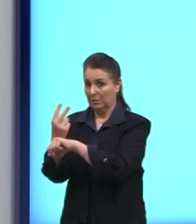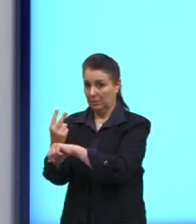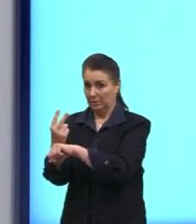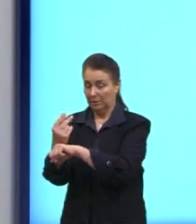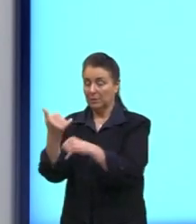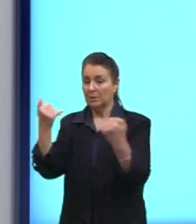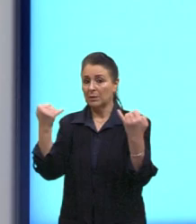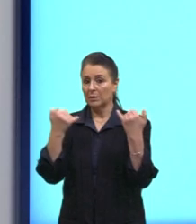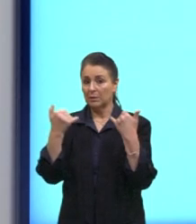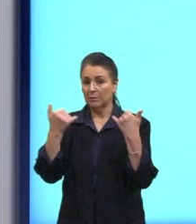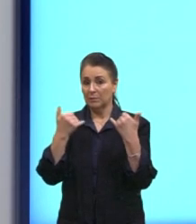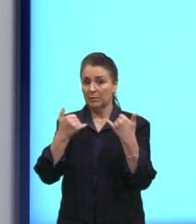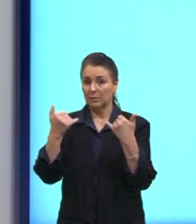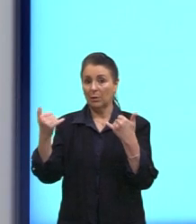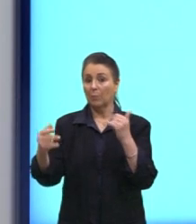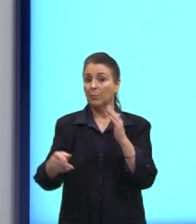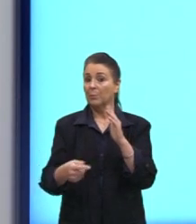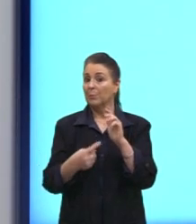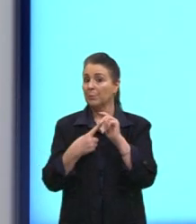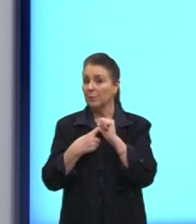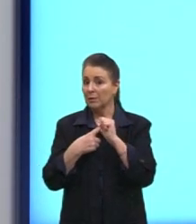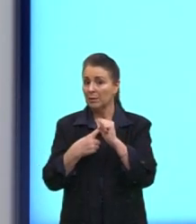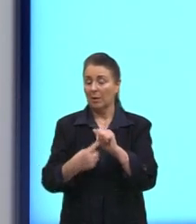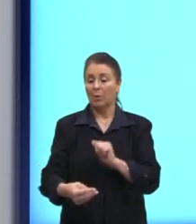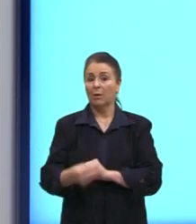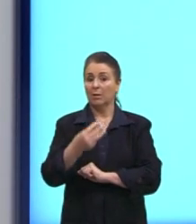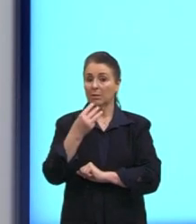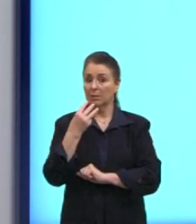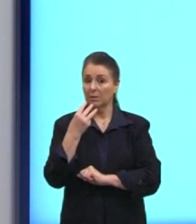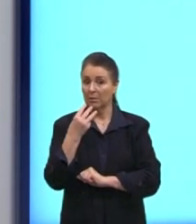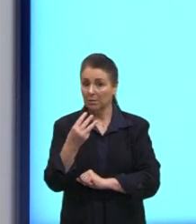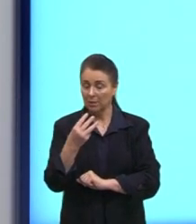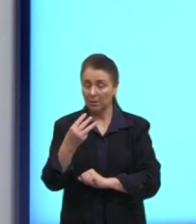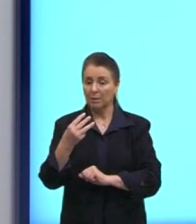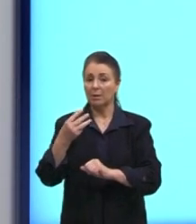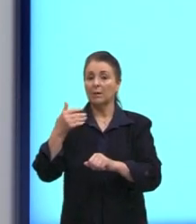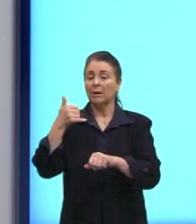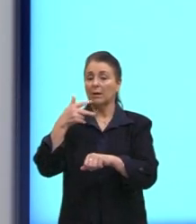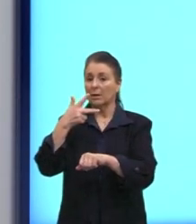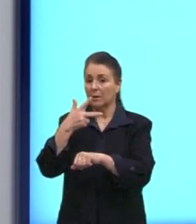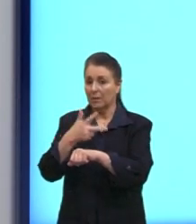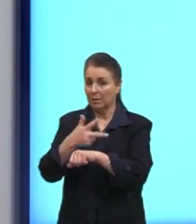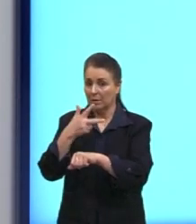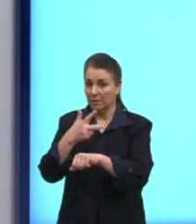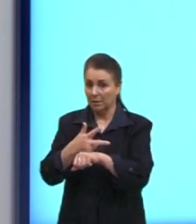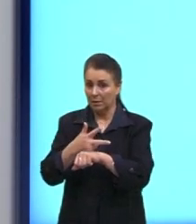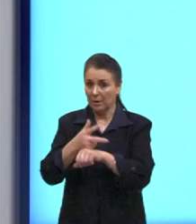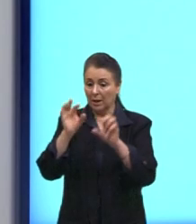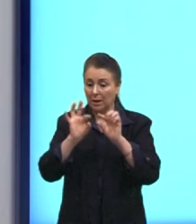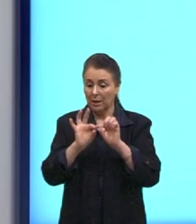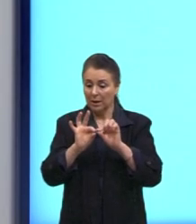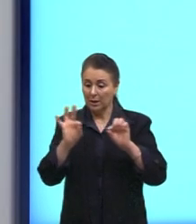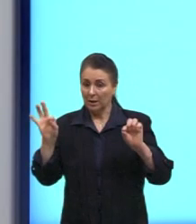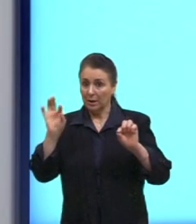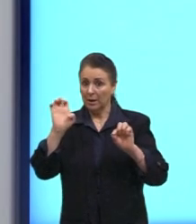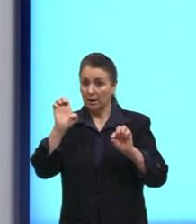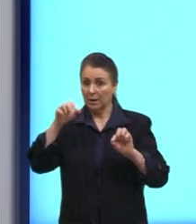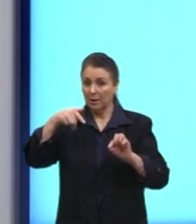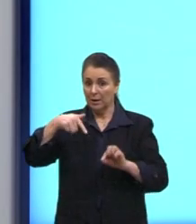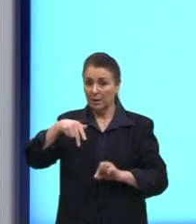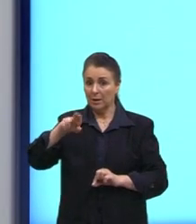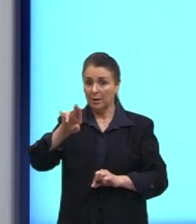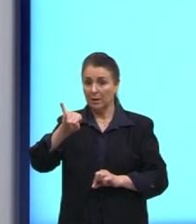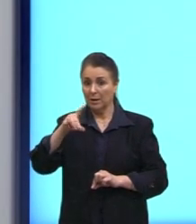é de que a terceira câmera deverá ser colocada de maneira equidistante das outras duas